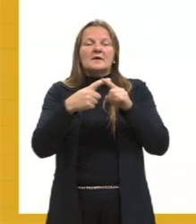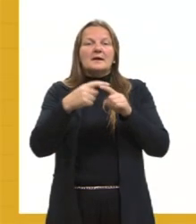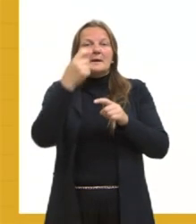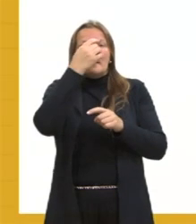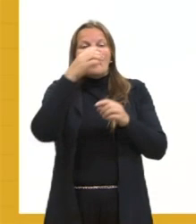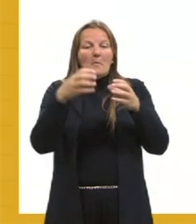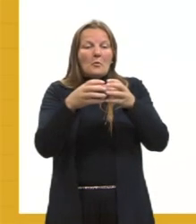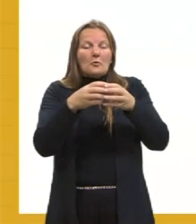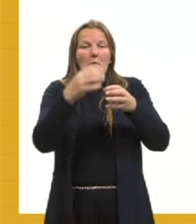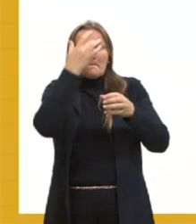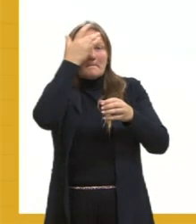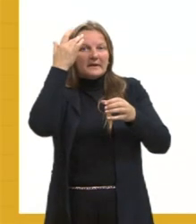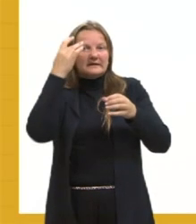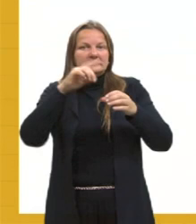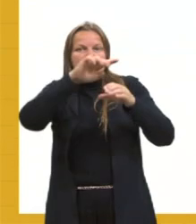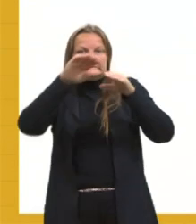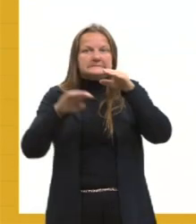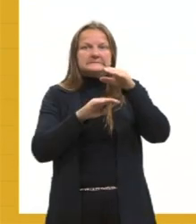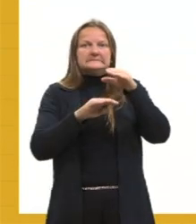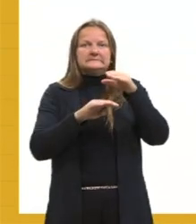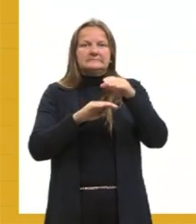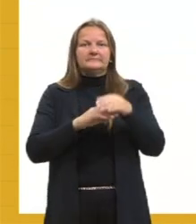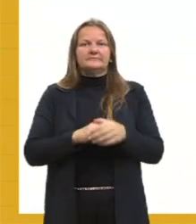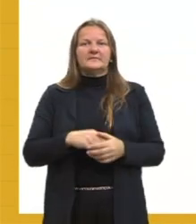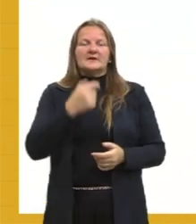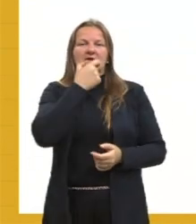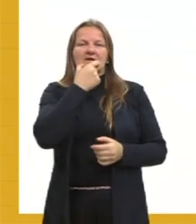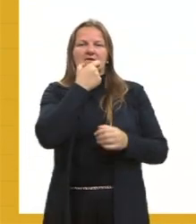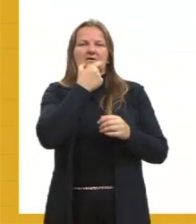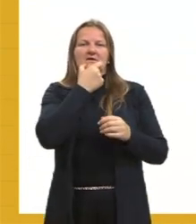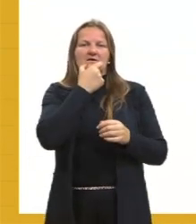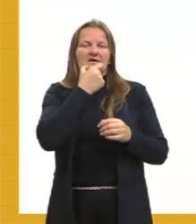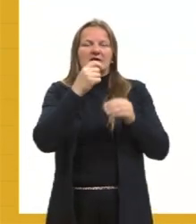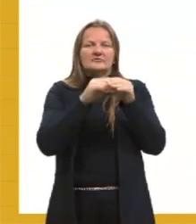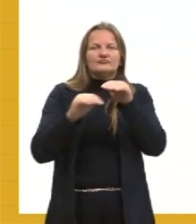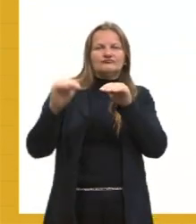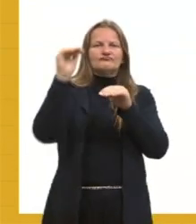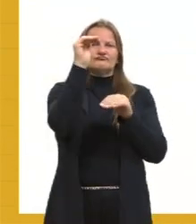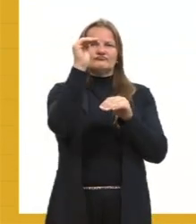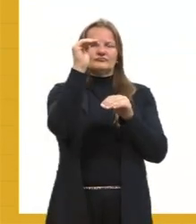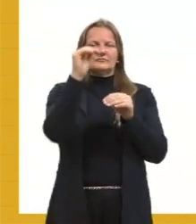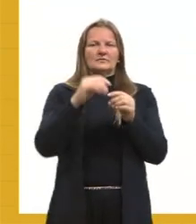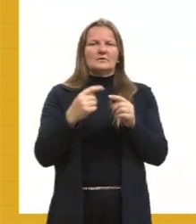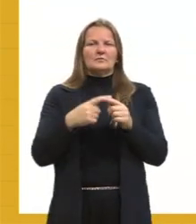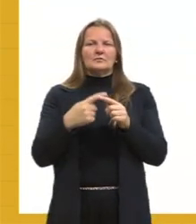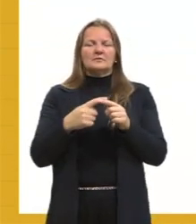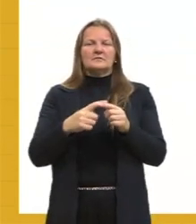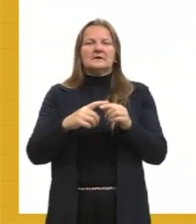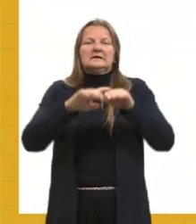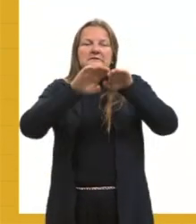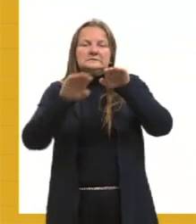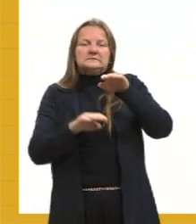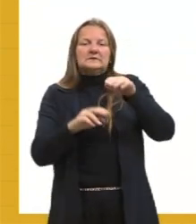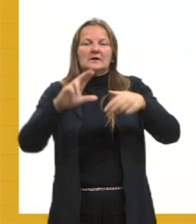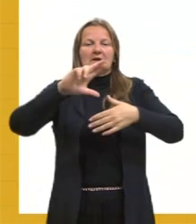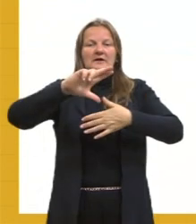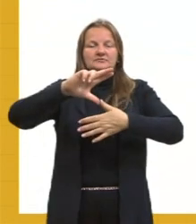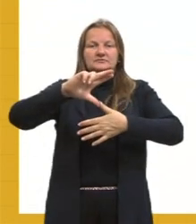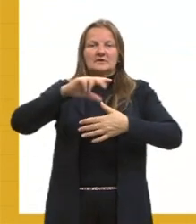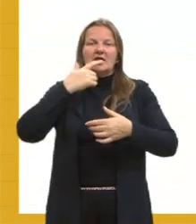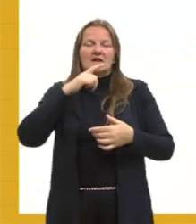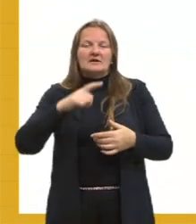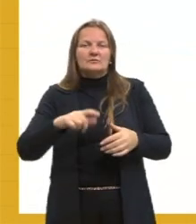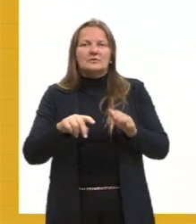valorização superior do inglês em relação às línguas latinas. Outro dado interessante é que essa